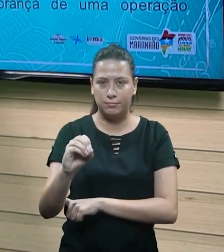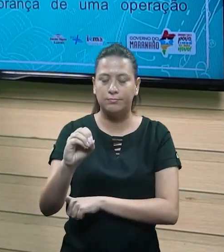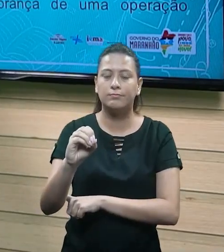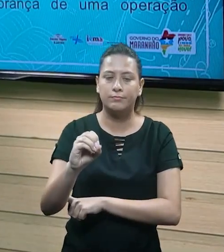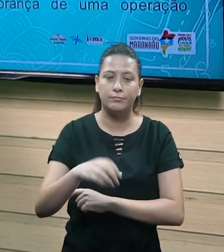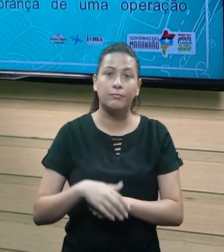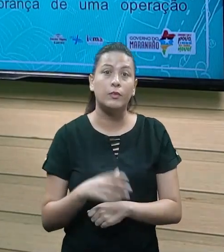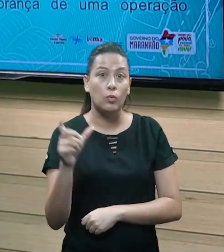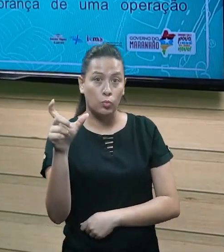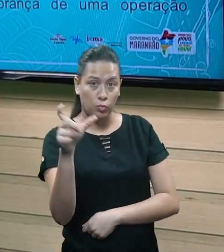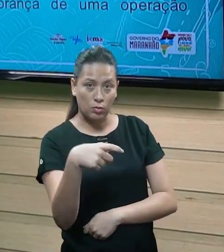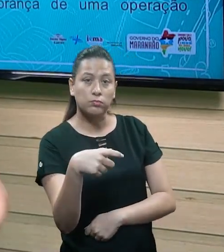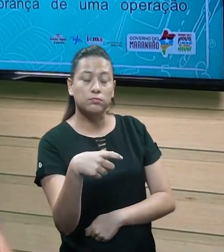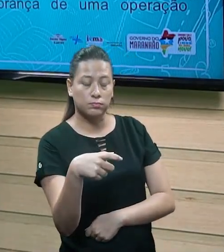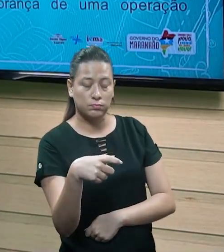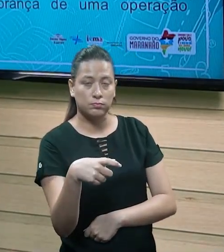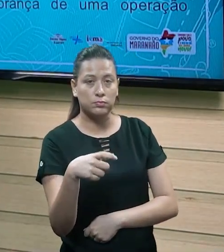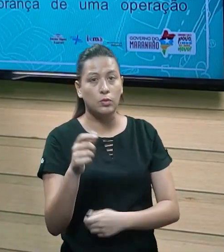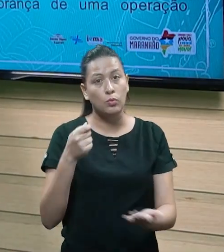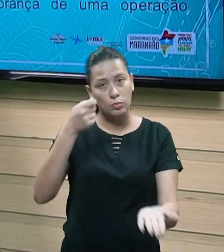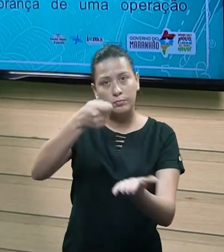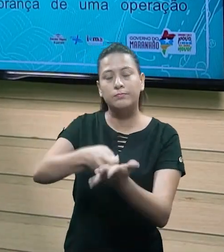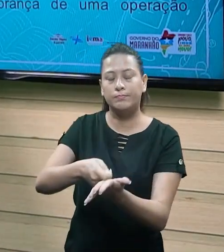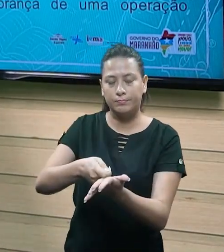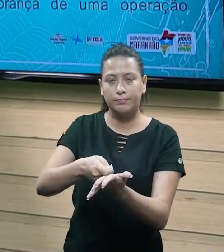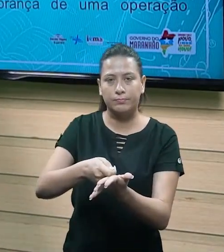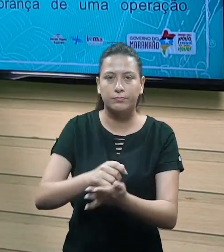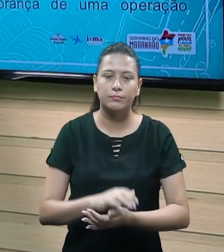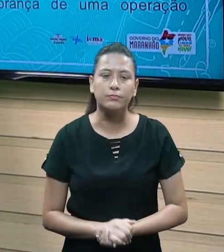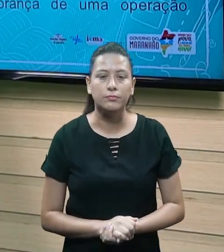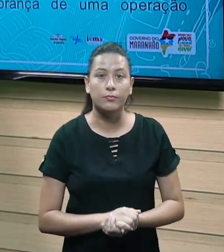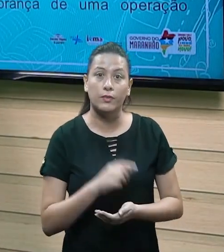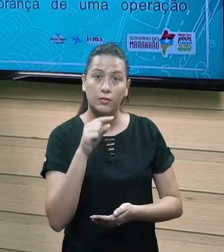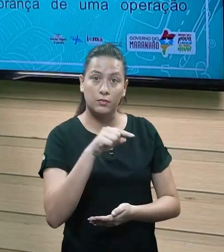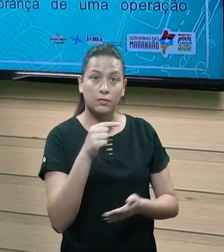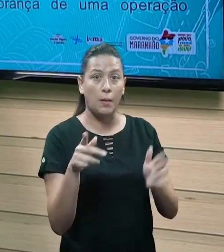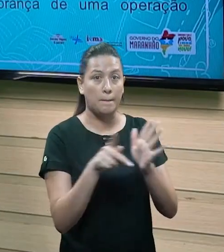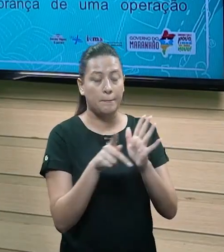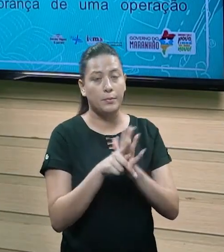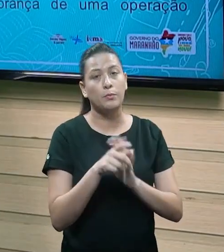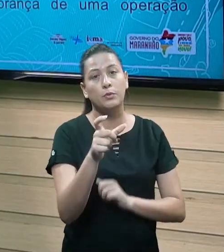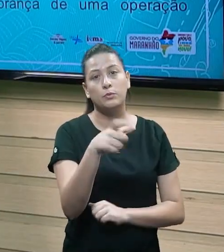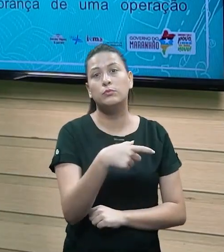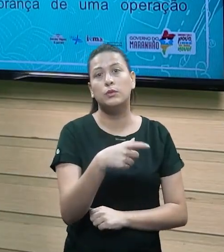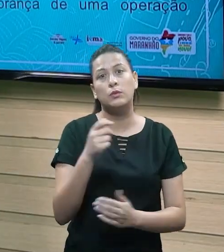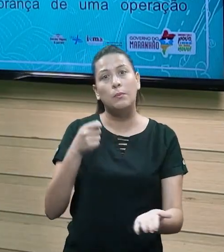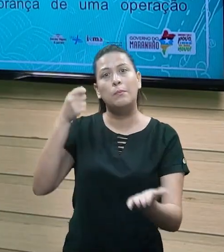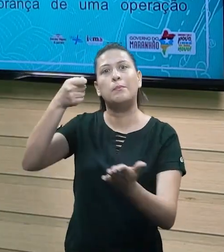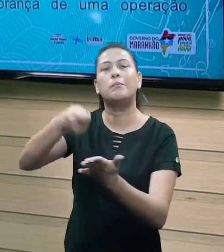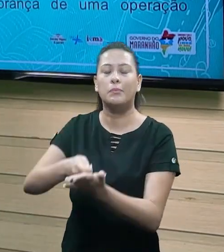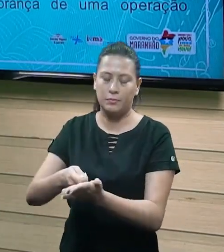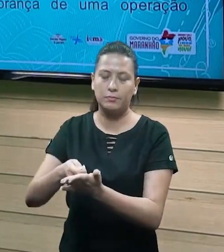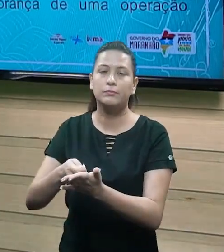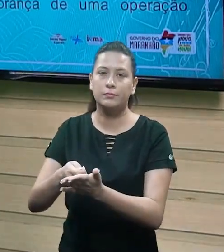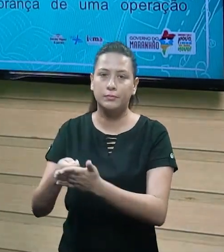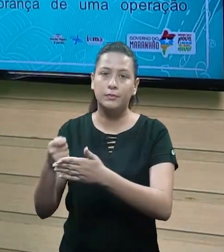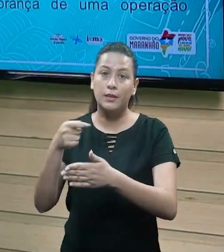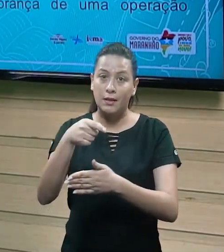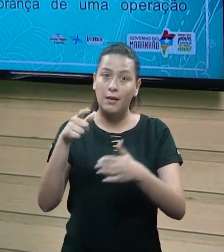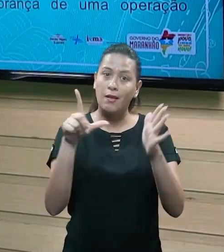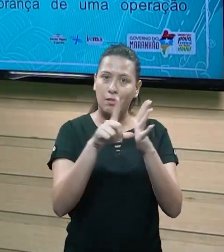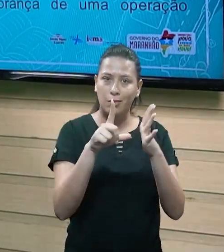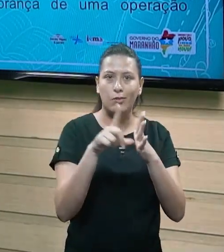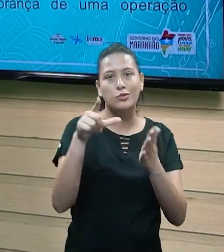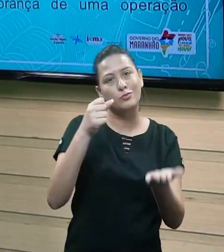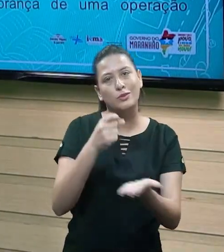Então, a partir do momento que você passa o seu cartão de crédito, faz esse pagamento em 10 vezes, a sua credora do seu cartão de crédito, ele paga a instituição